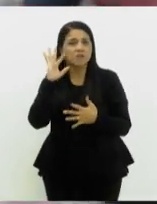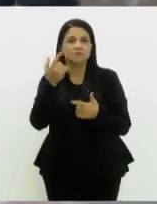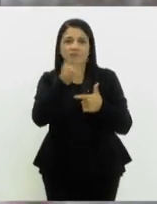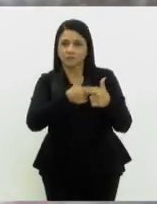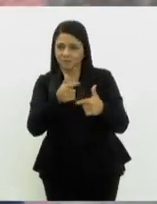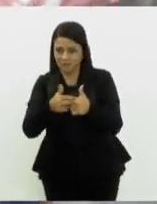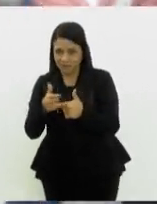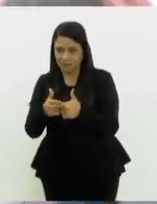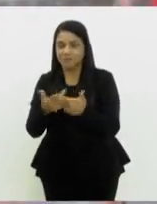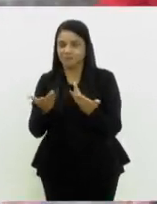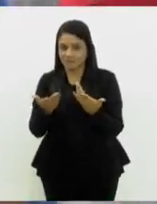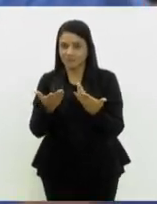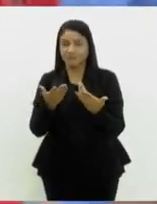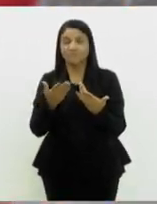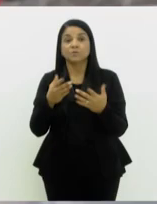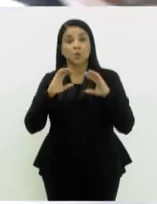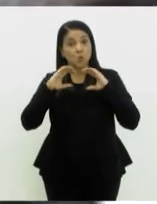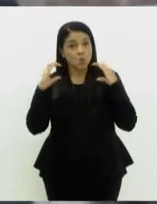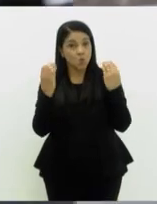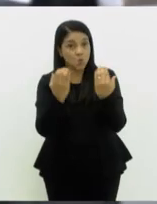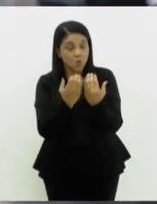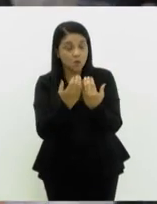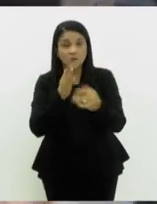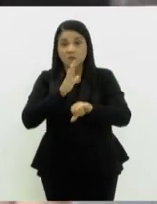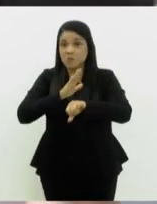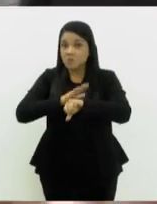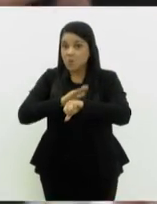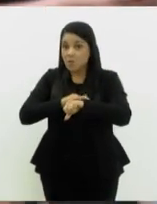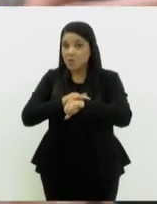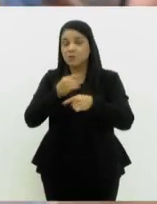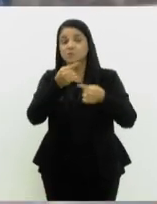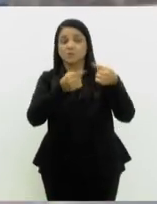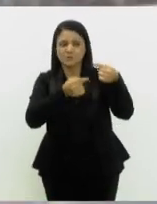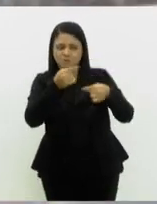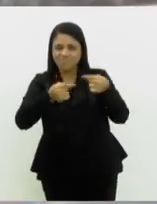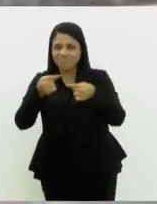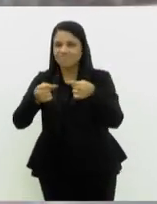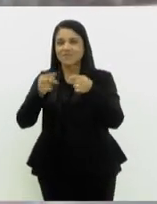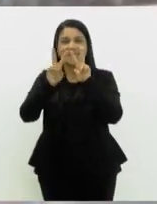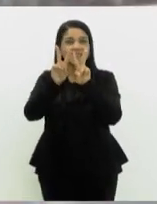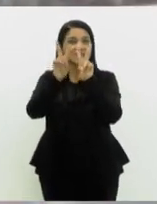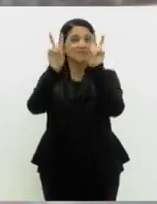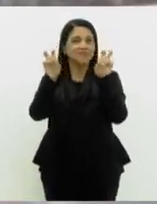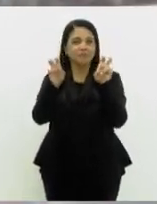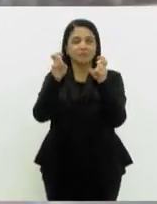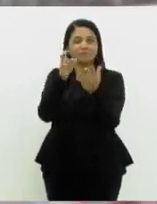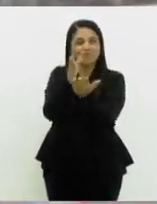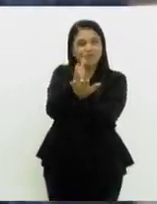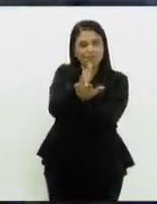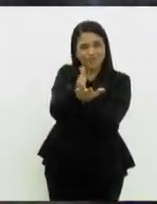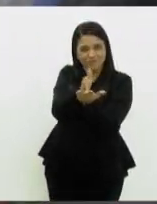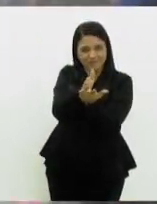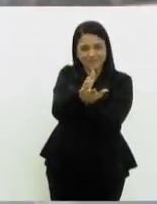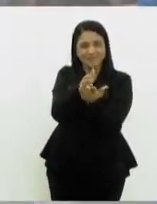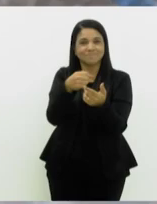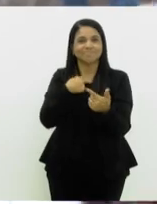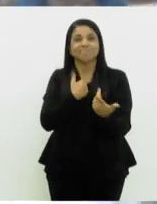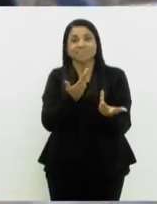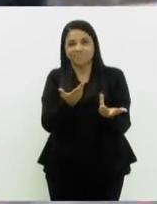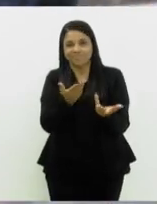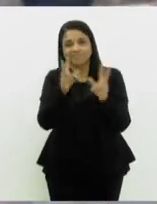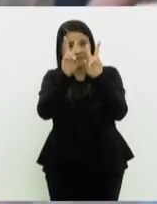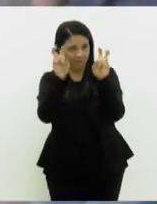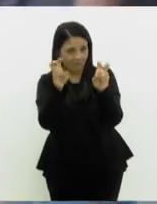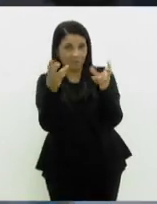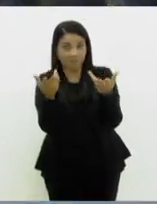esses conflitos. Então, o Congresso tem esse momento exatamente para a gente poder discutir esse chamado tema de fronteiras, que muitos deles não têm uma